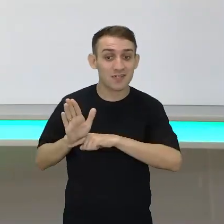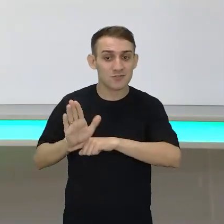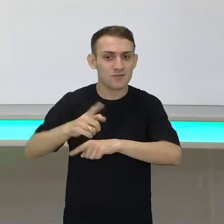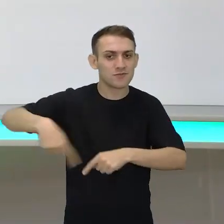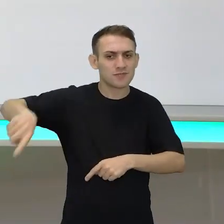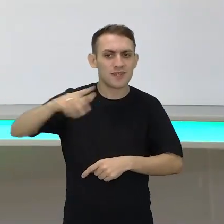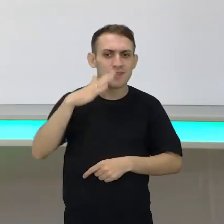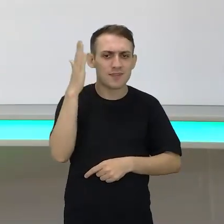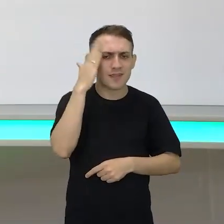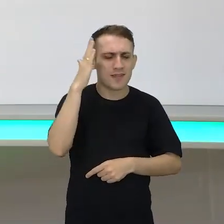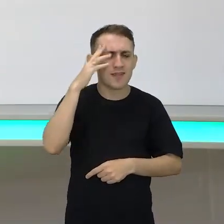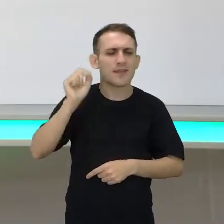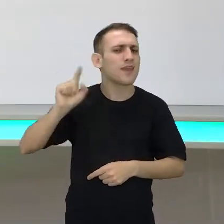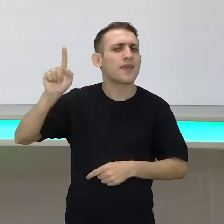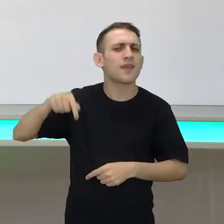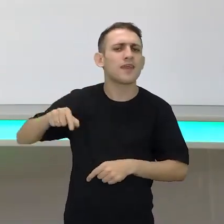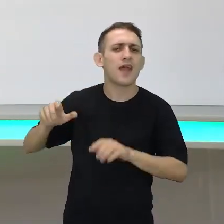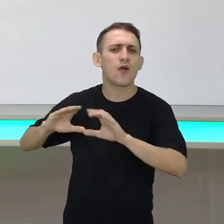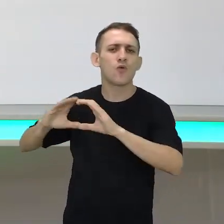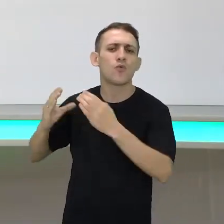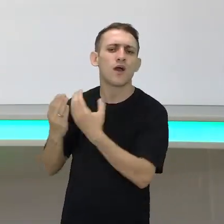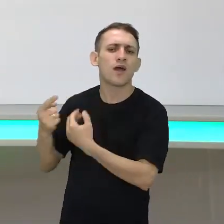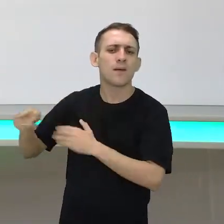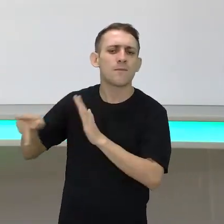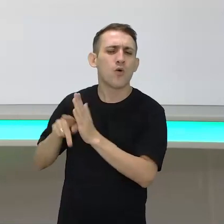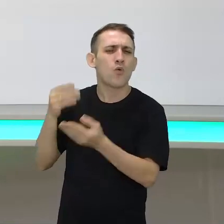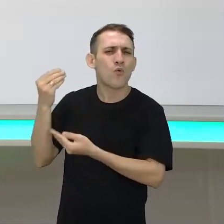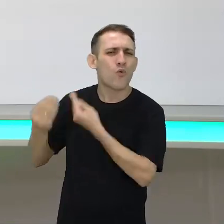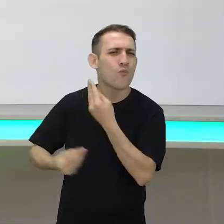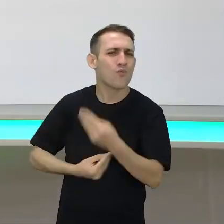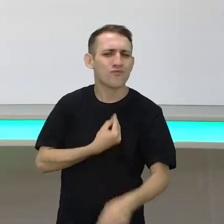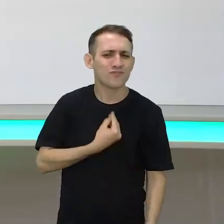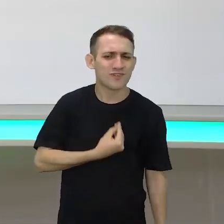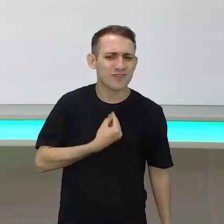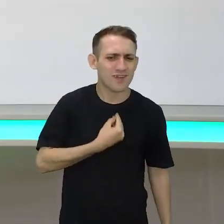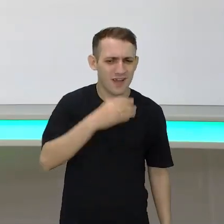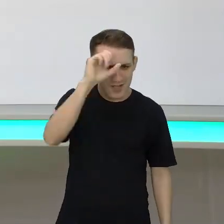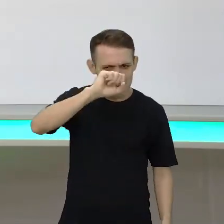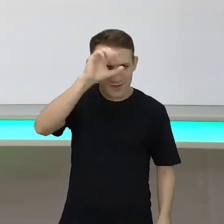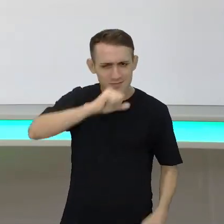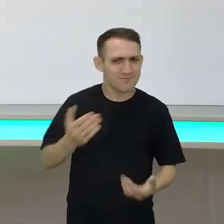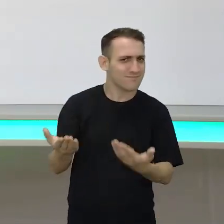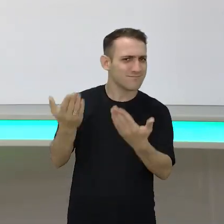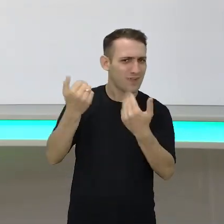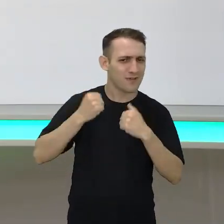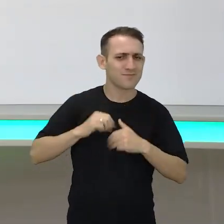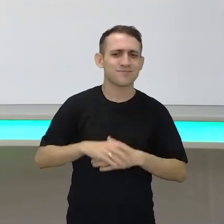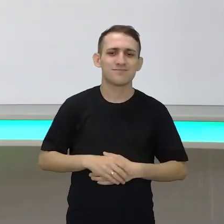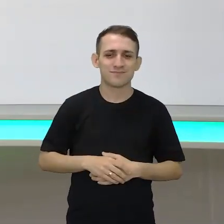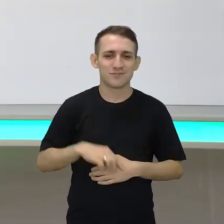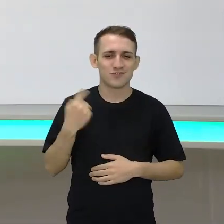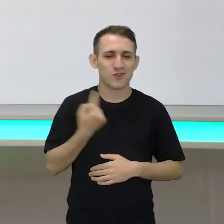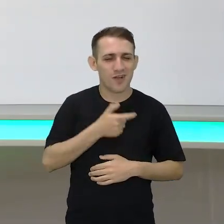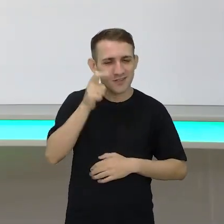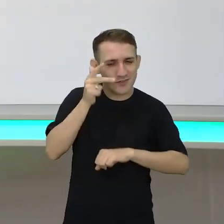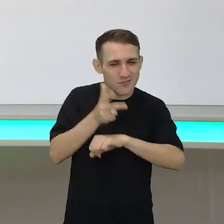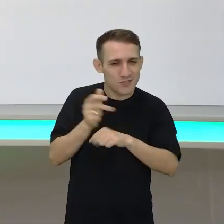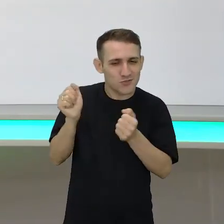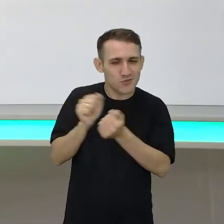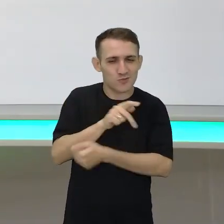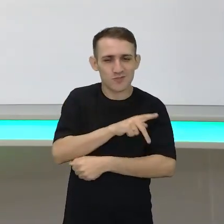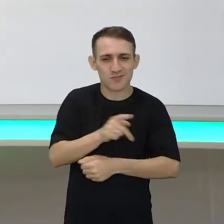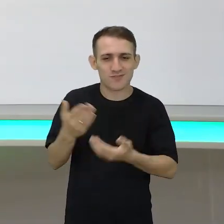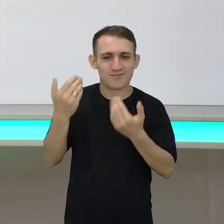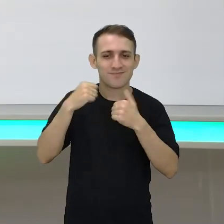entender quem é essa comunidade, como eles vivem. Vamos aprender? Vamos saber um pouquinho mais sobre os Kaisaras? Então, vamos assistir o vídeo junto com o professor.